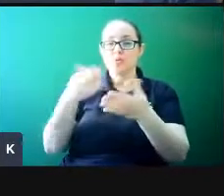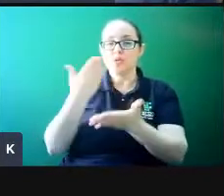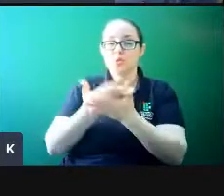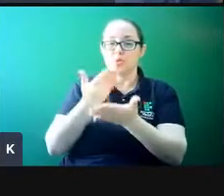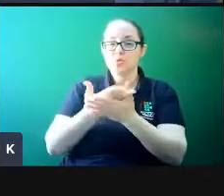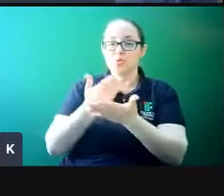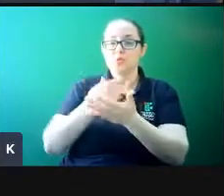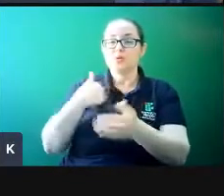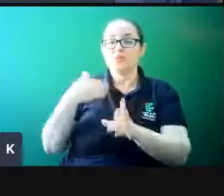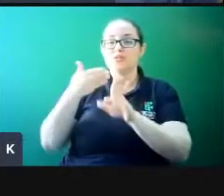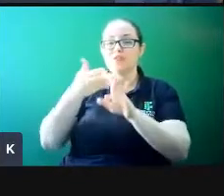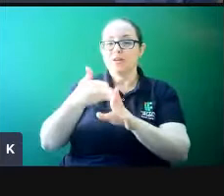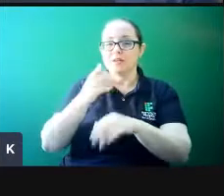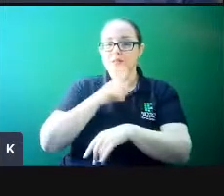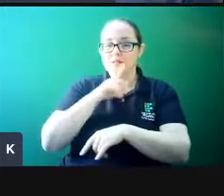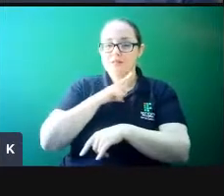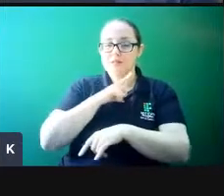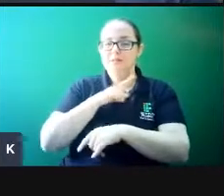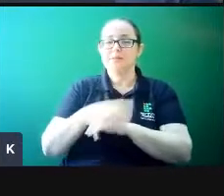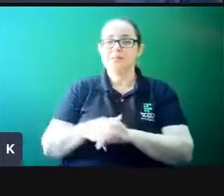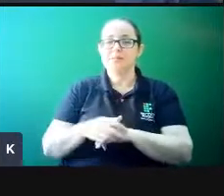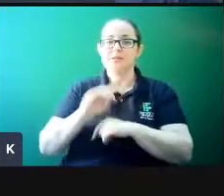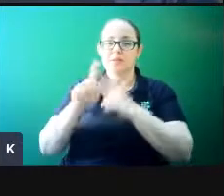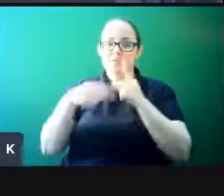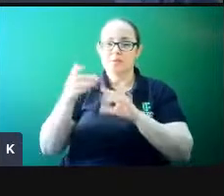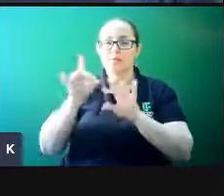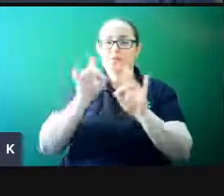Serfeade, depois a gente pode compartilhar aqui.